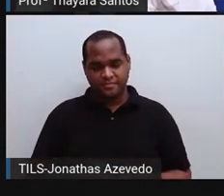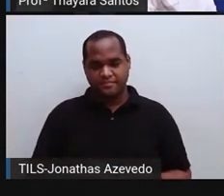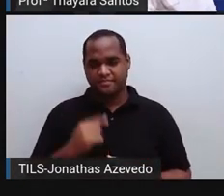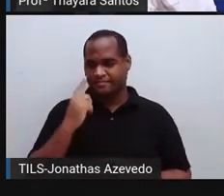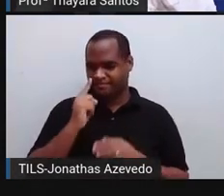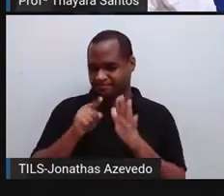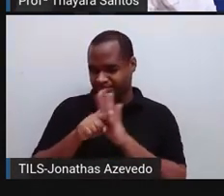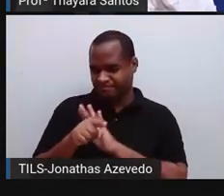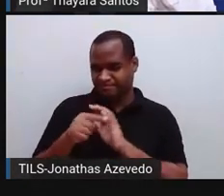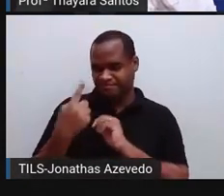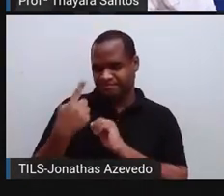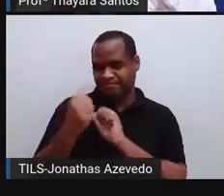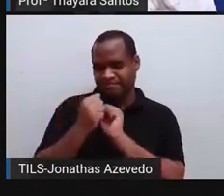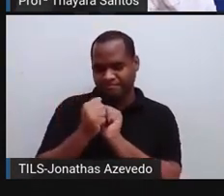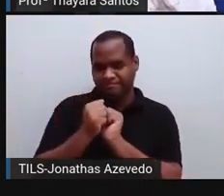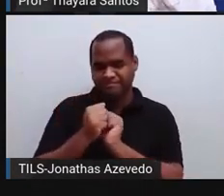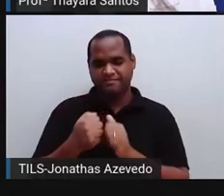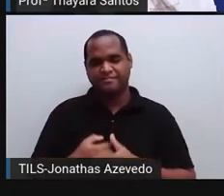primeira juntos aqui.